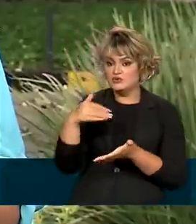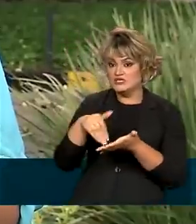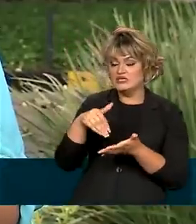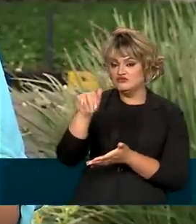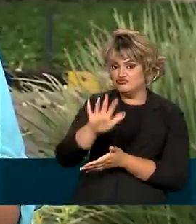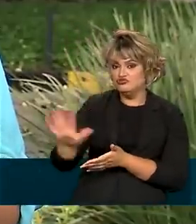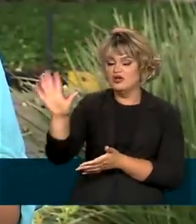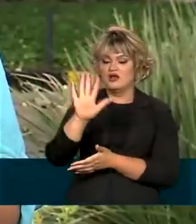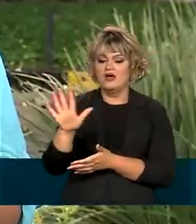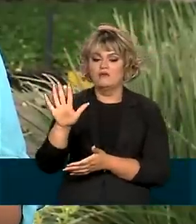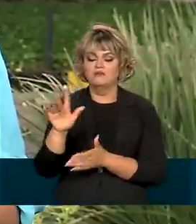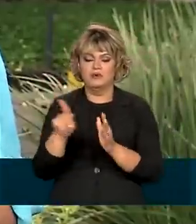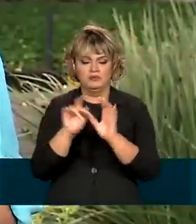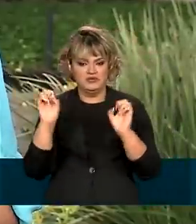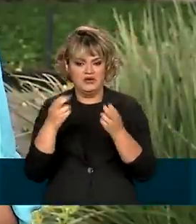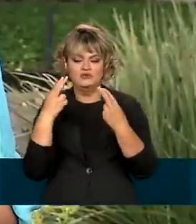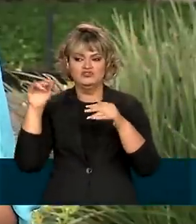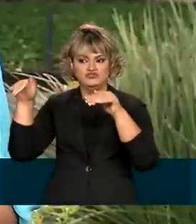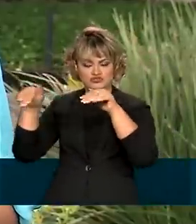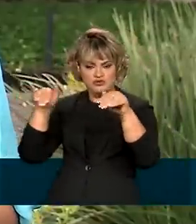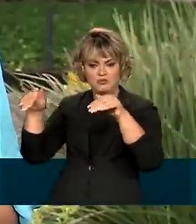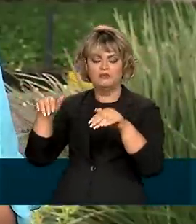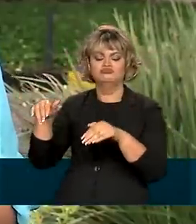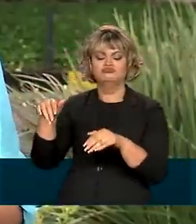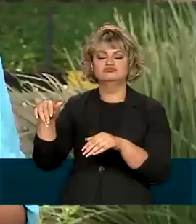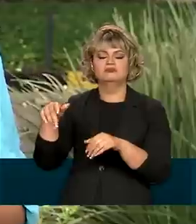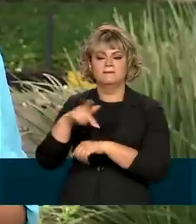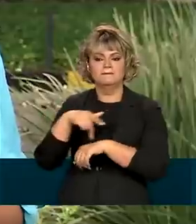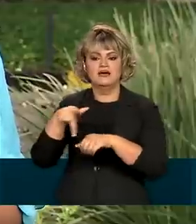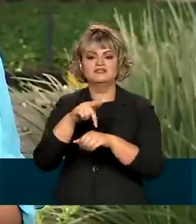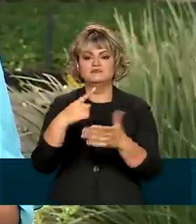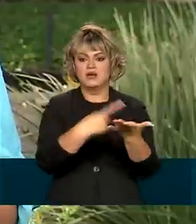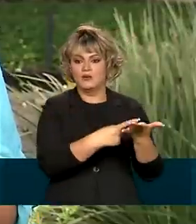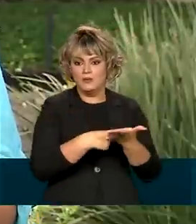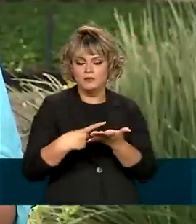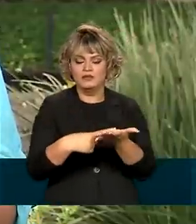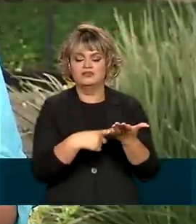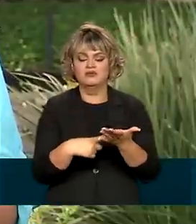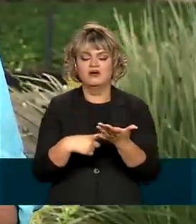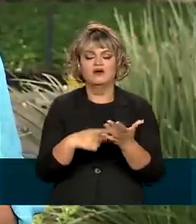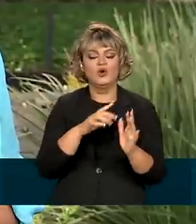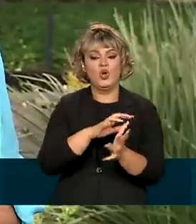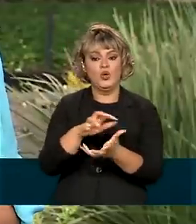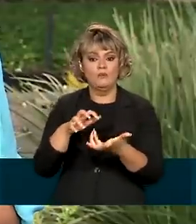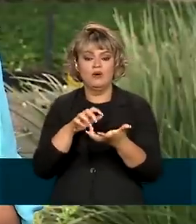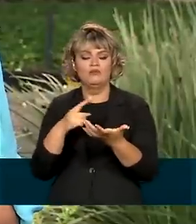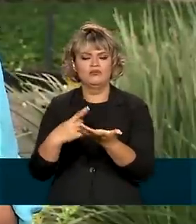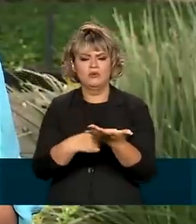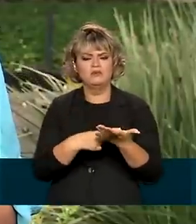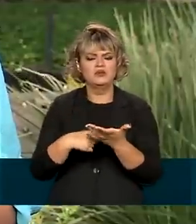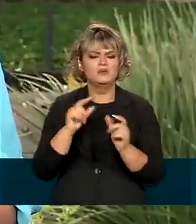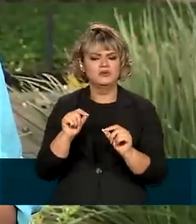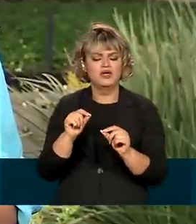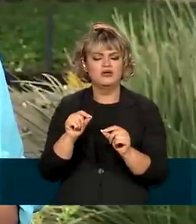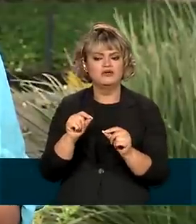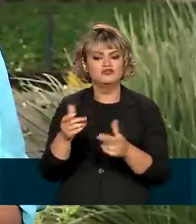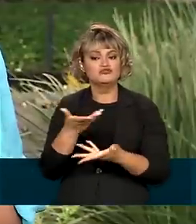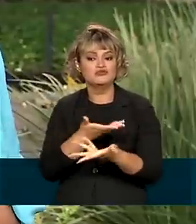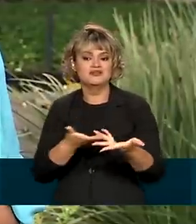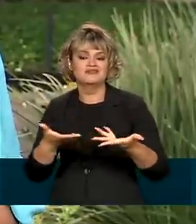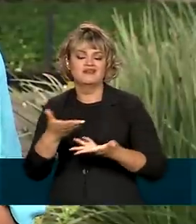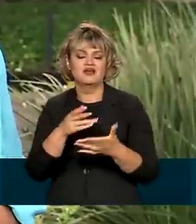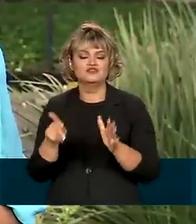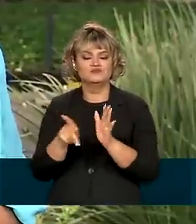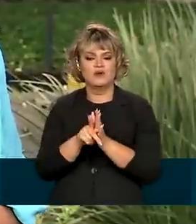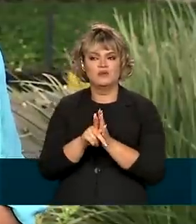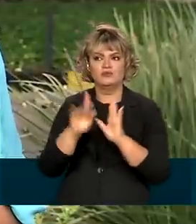-geral das Nações Unidas convocou os países a fazerem, firmarem um pacto global, um pacto de solidariedade climática. O